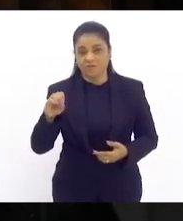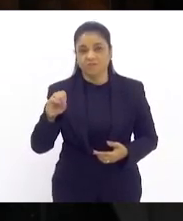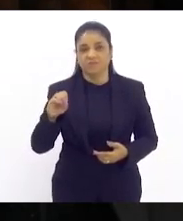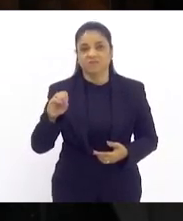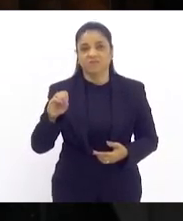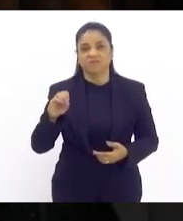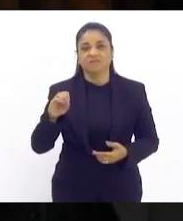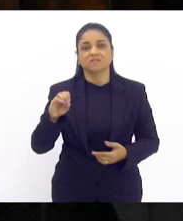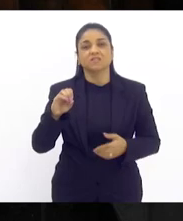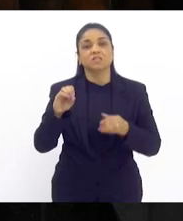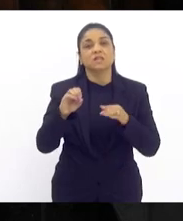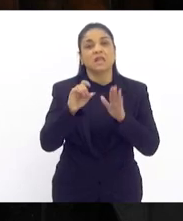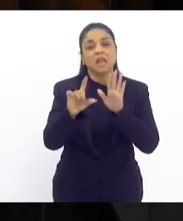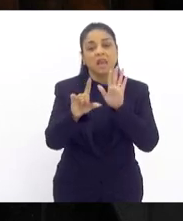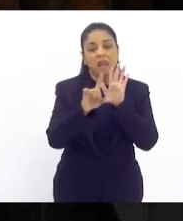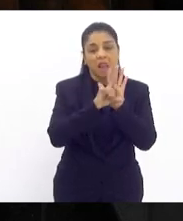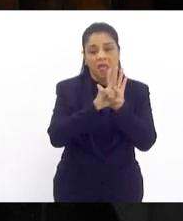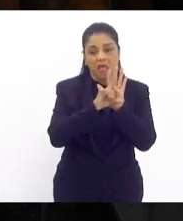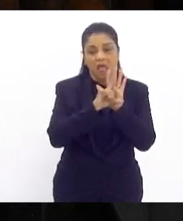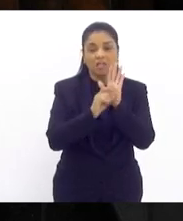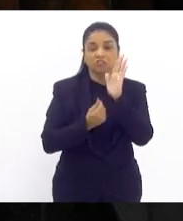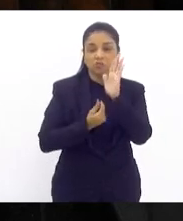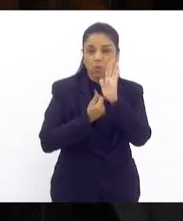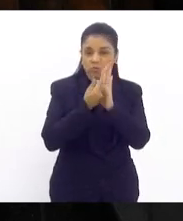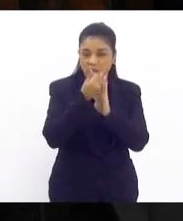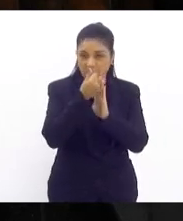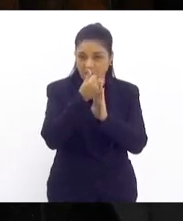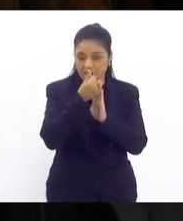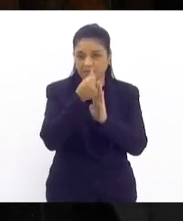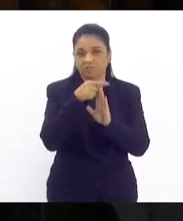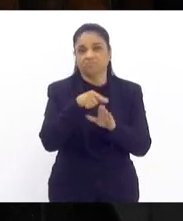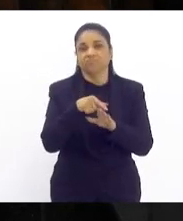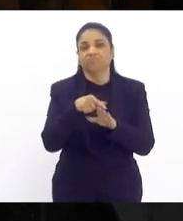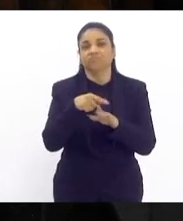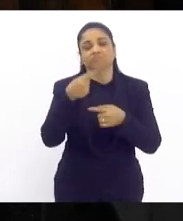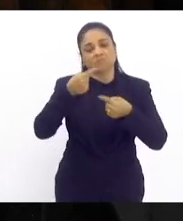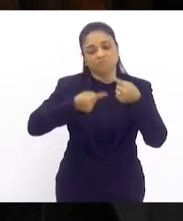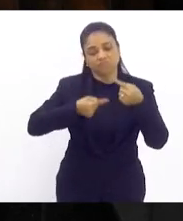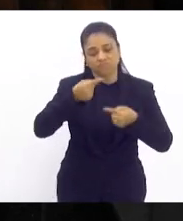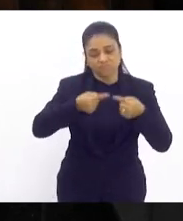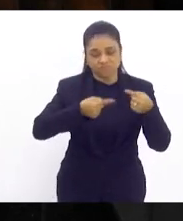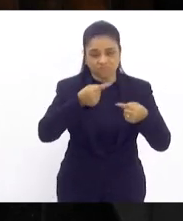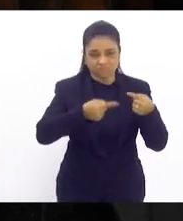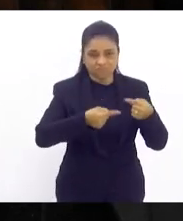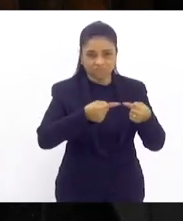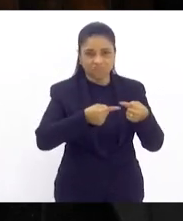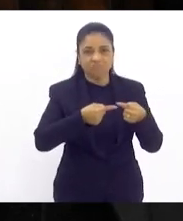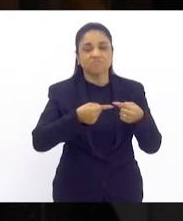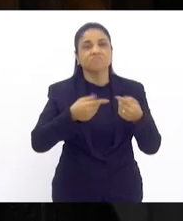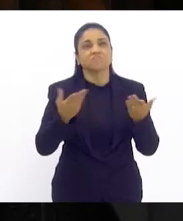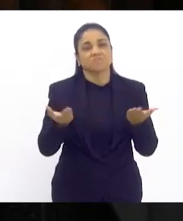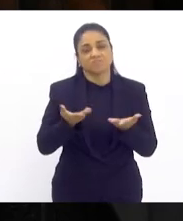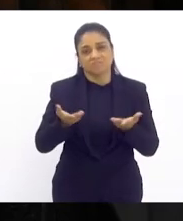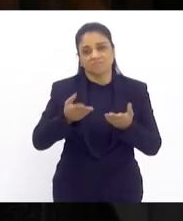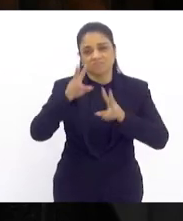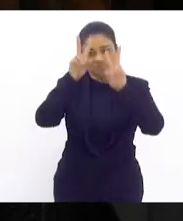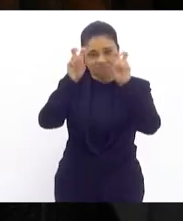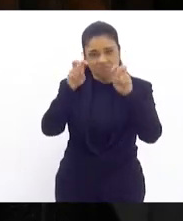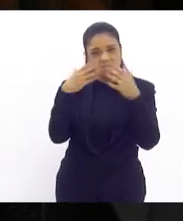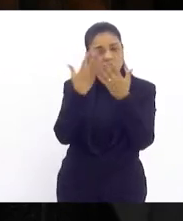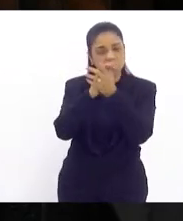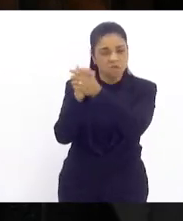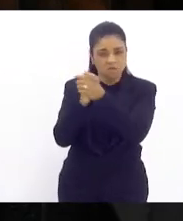e voltaremos com mais detalhes para discutir a matéria mas desde já parabenizar a